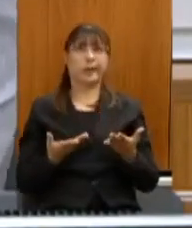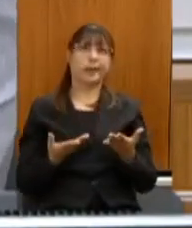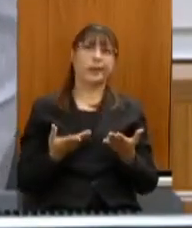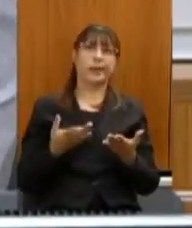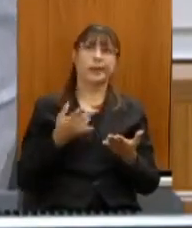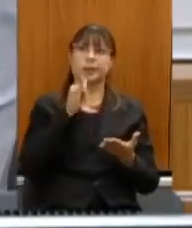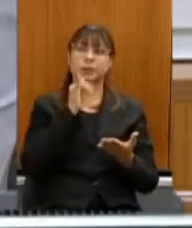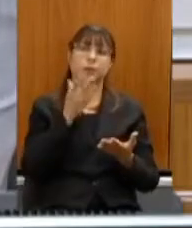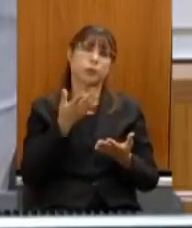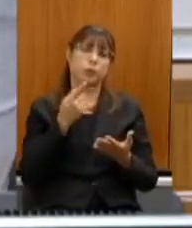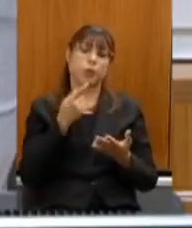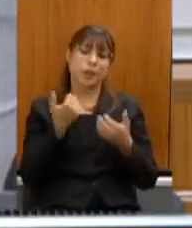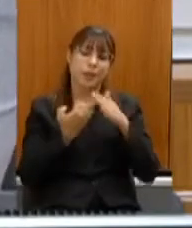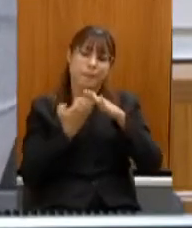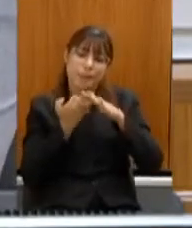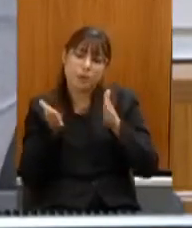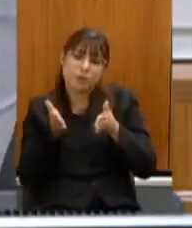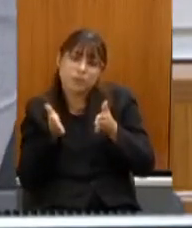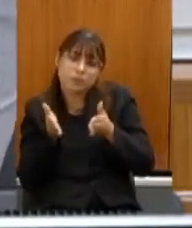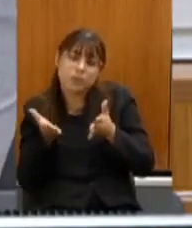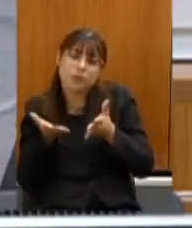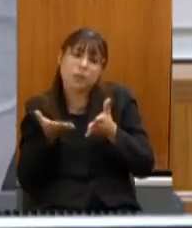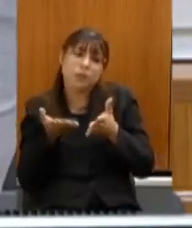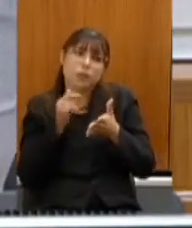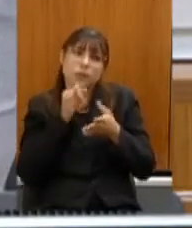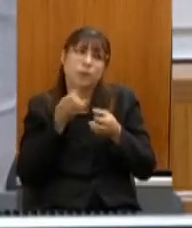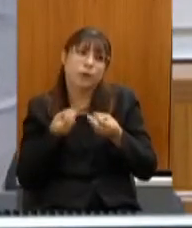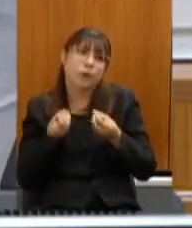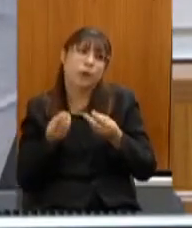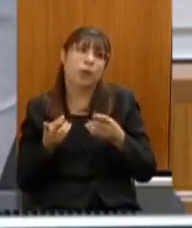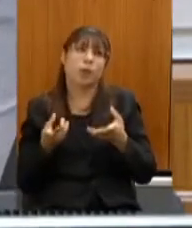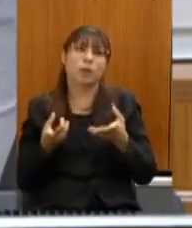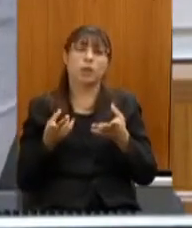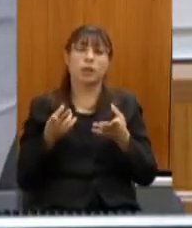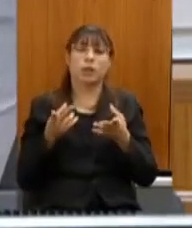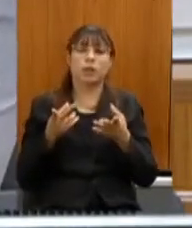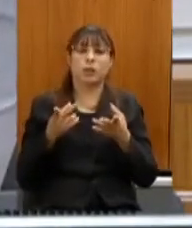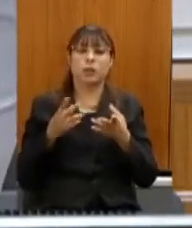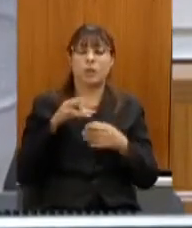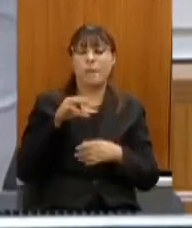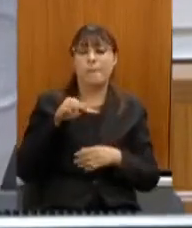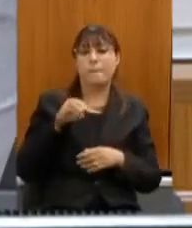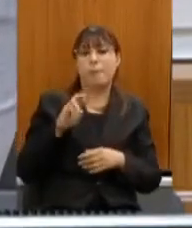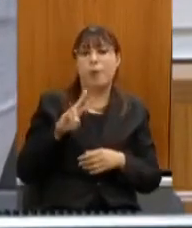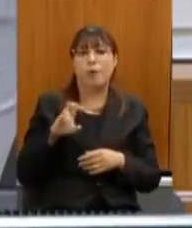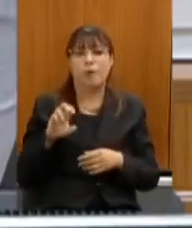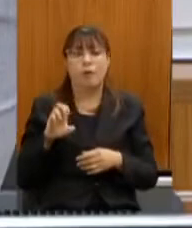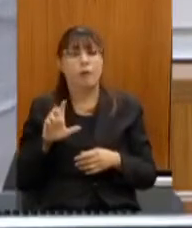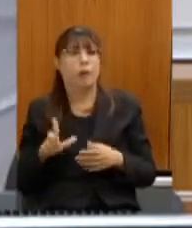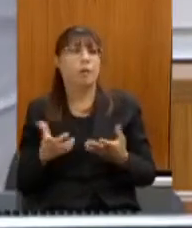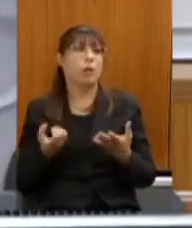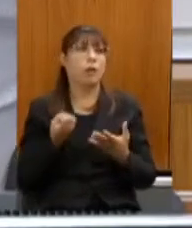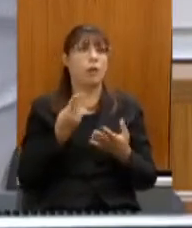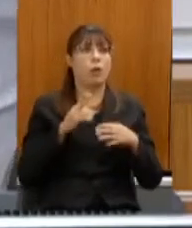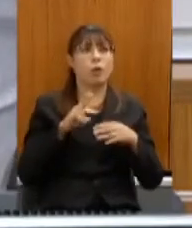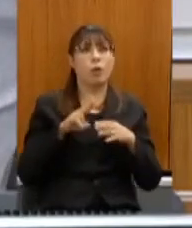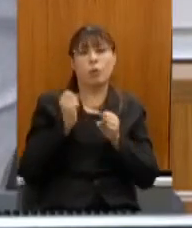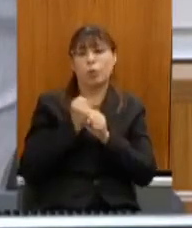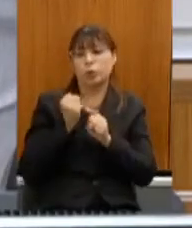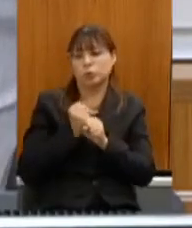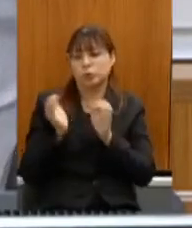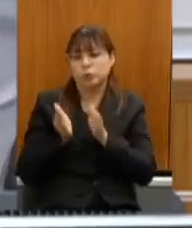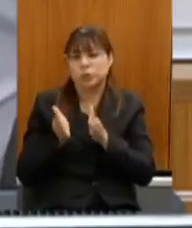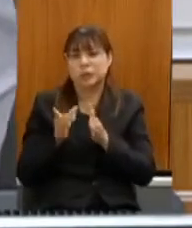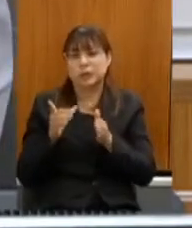uma empresa pequena de venda de imóveis ou uma construtora pequena ou um supermercado tenha o